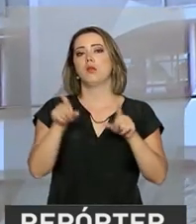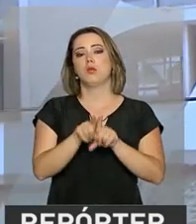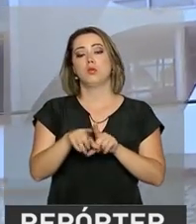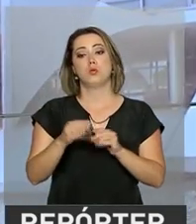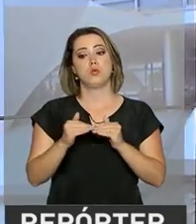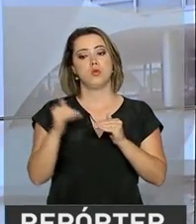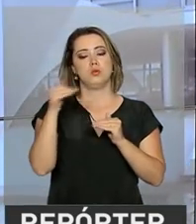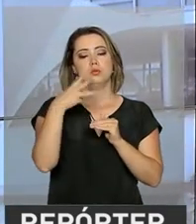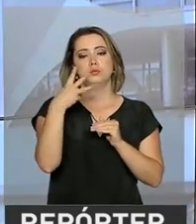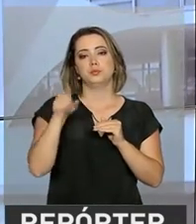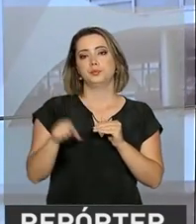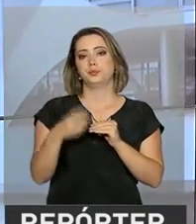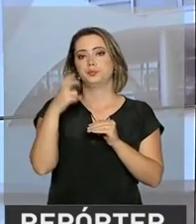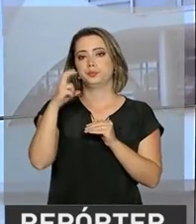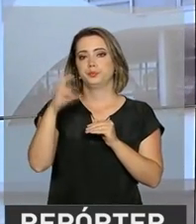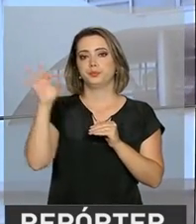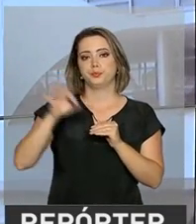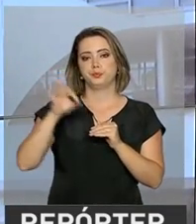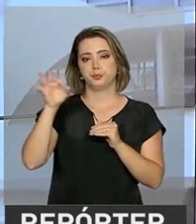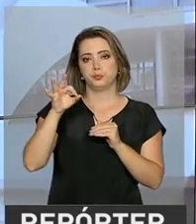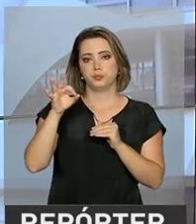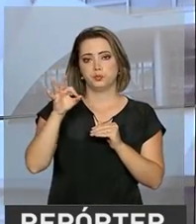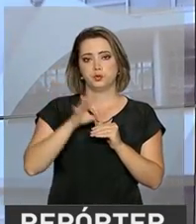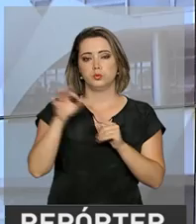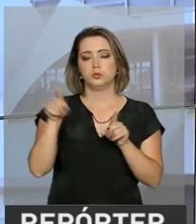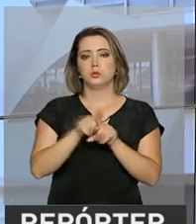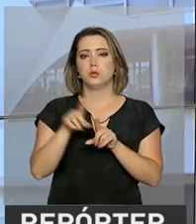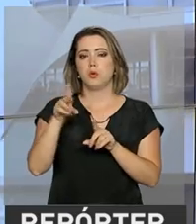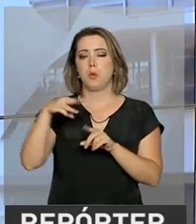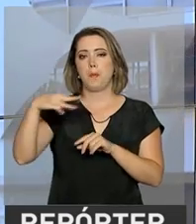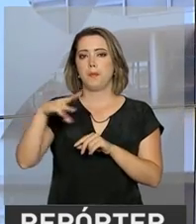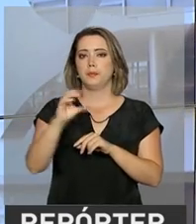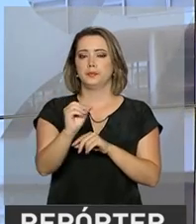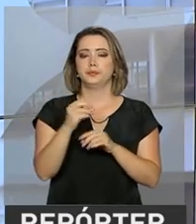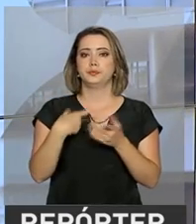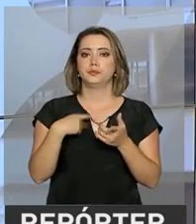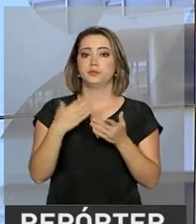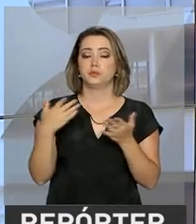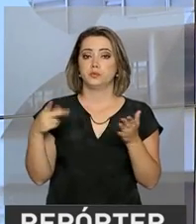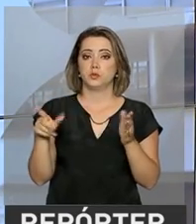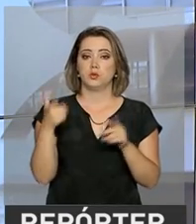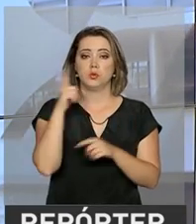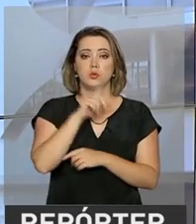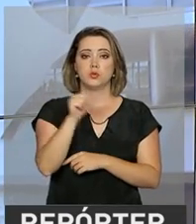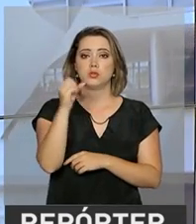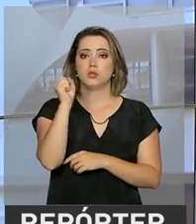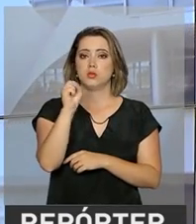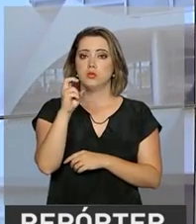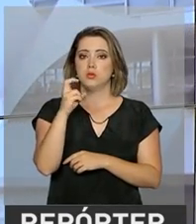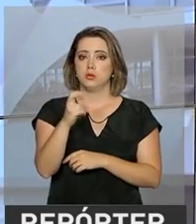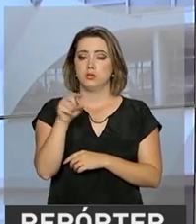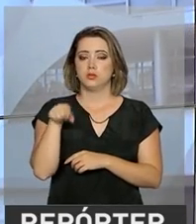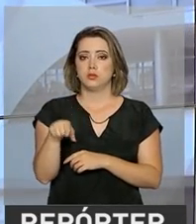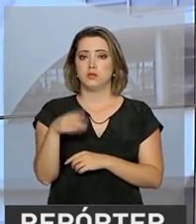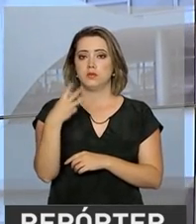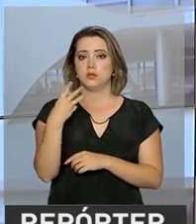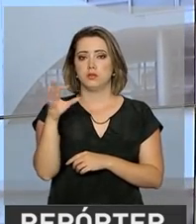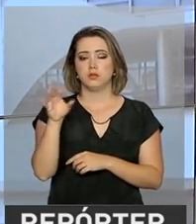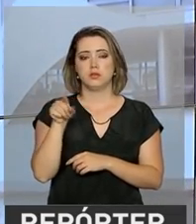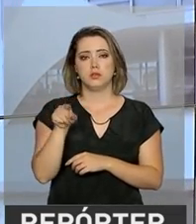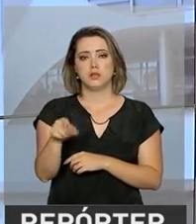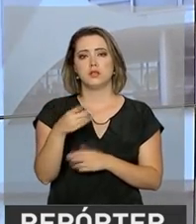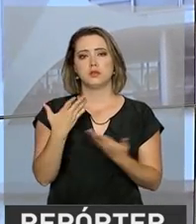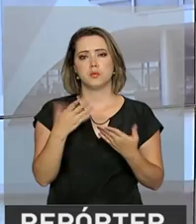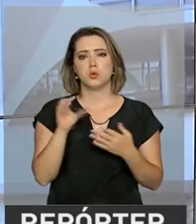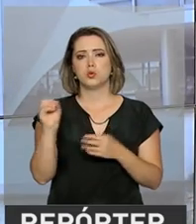,5 pontos em março. O indicador atingiu 85,3 pontos em uma escala de 0 a 200. É o maior nível